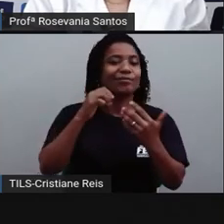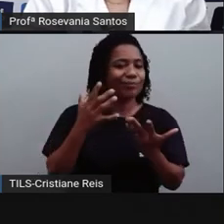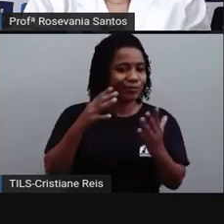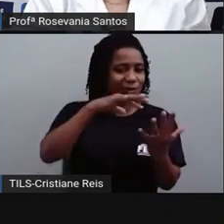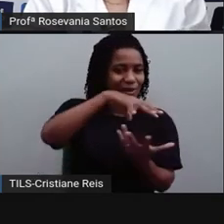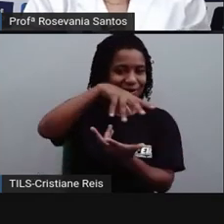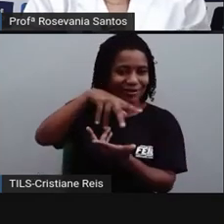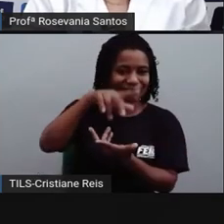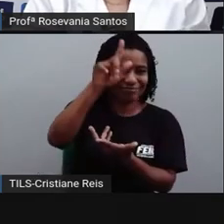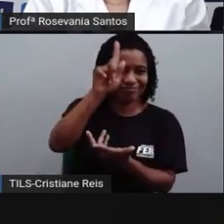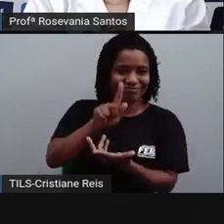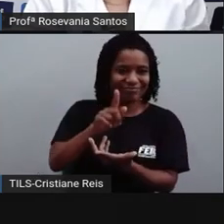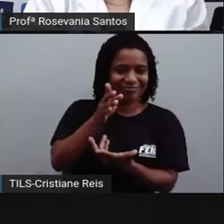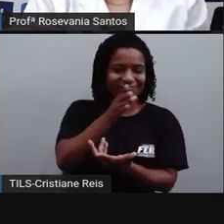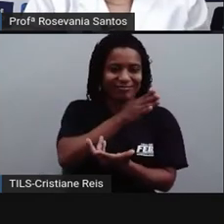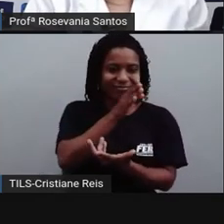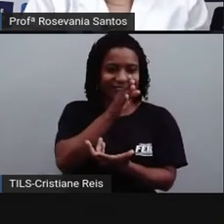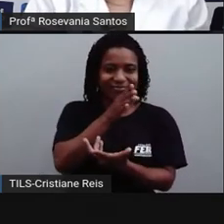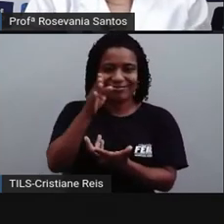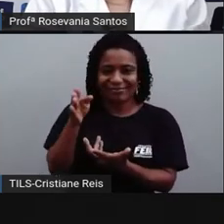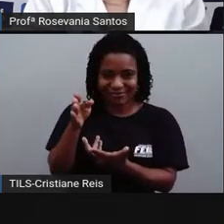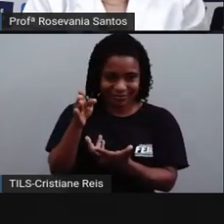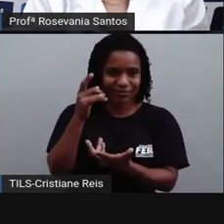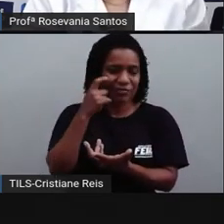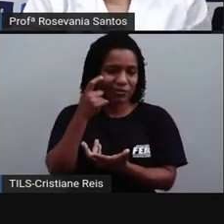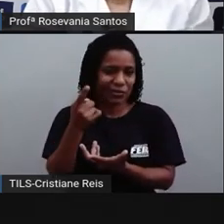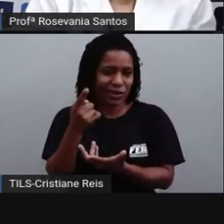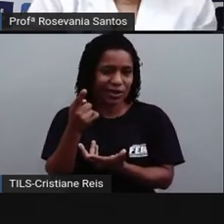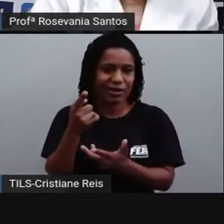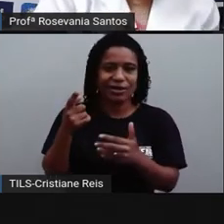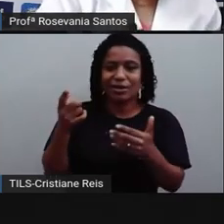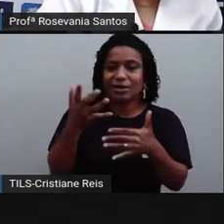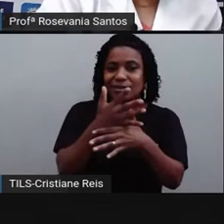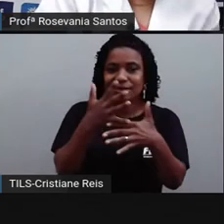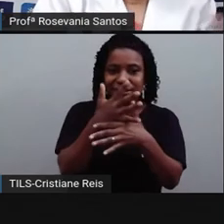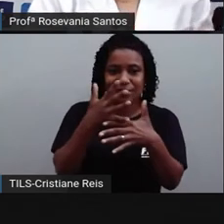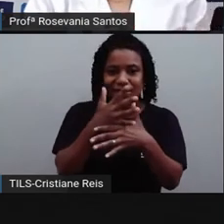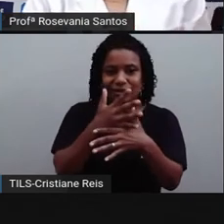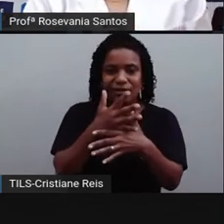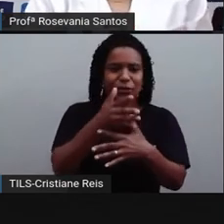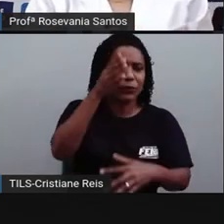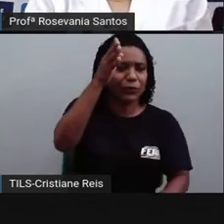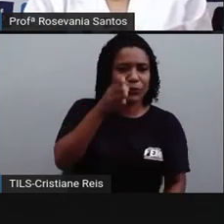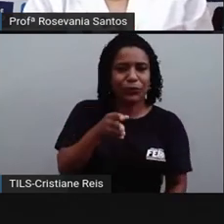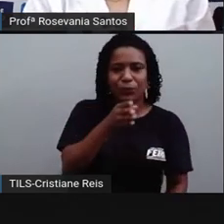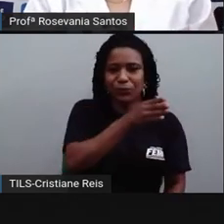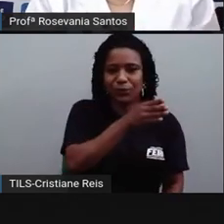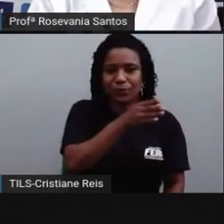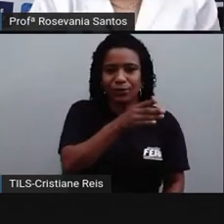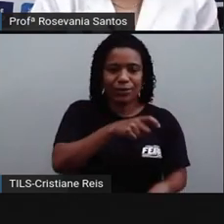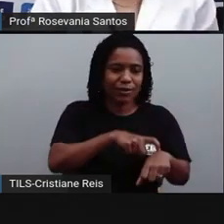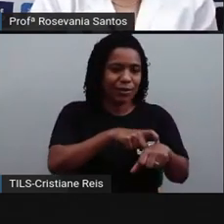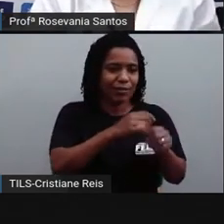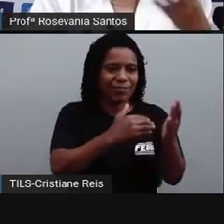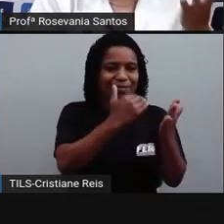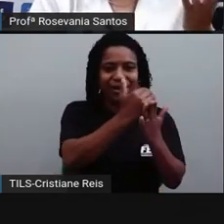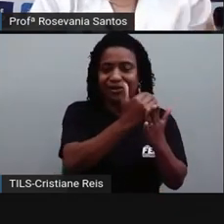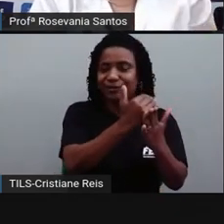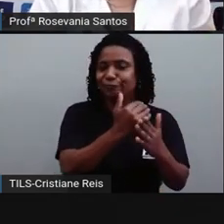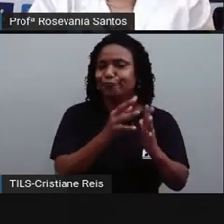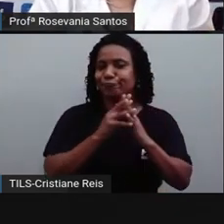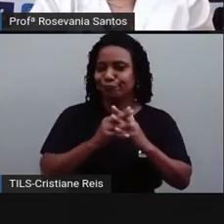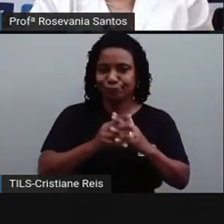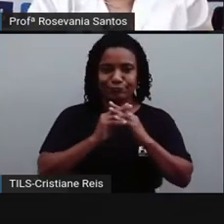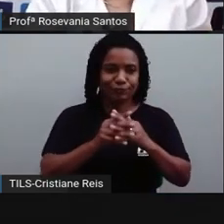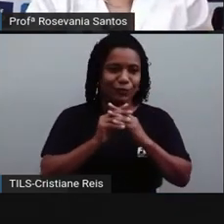ou a sua cidade não ficar. Metade numa hora e outra metade. Passou aquela linha ali, já aumentou uma hora. Imagine a